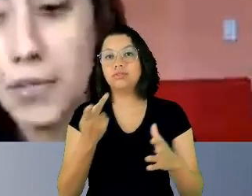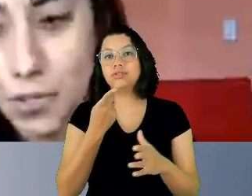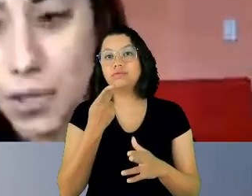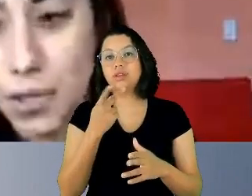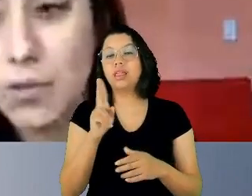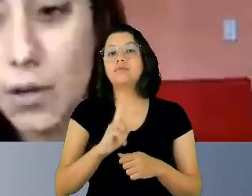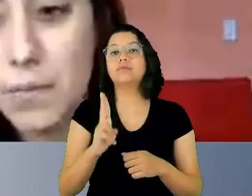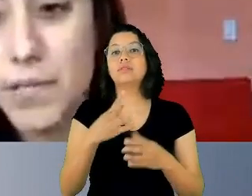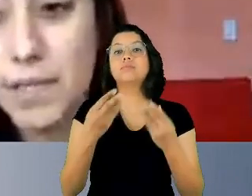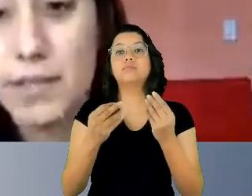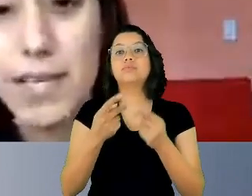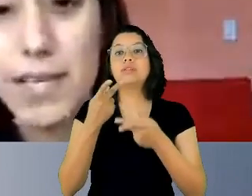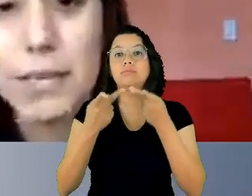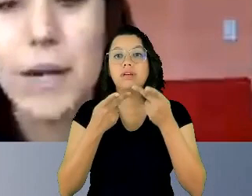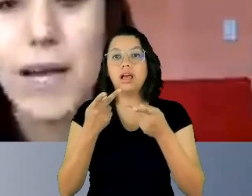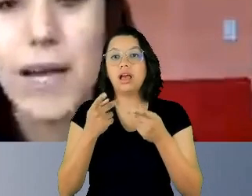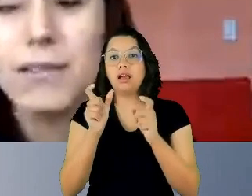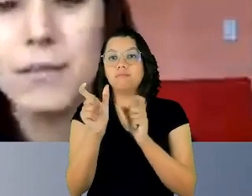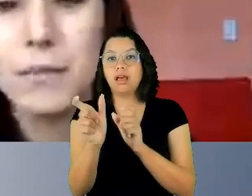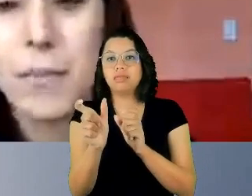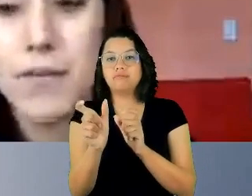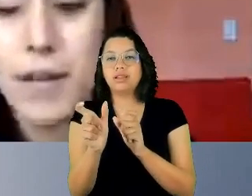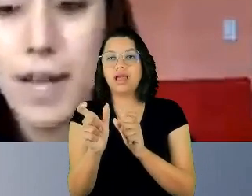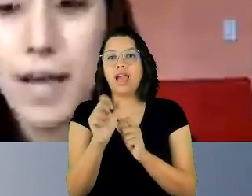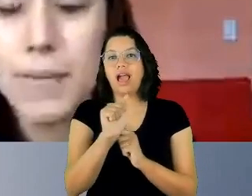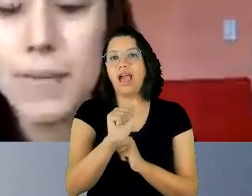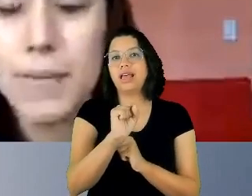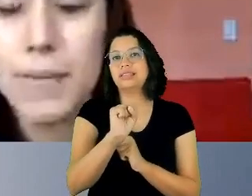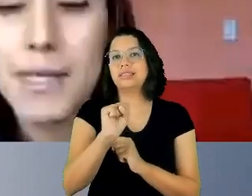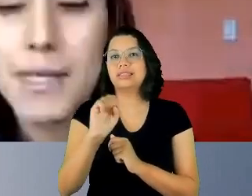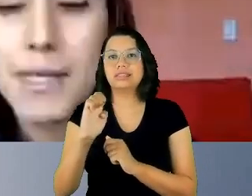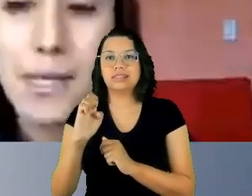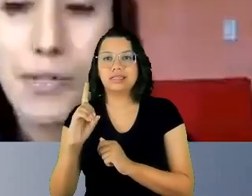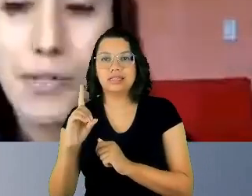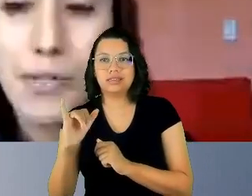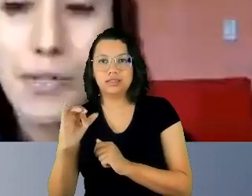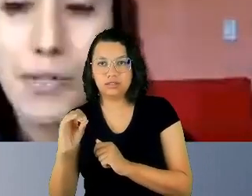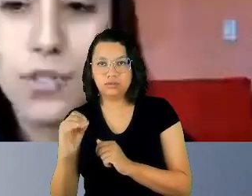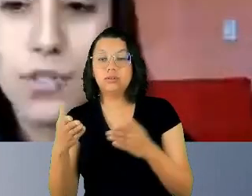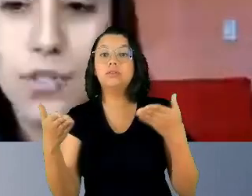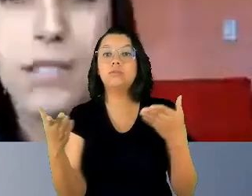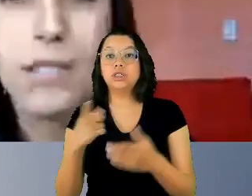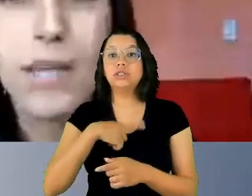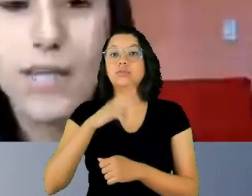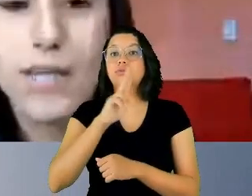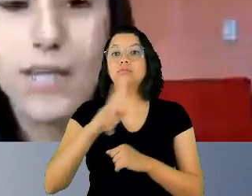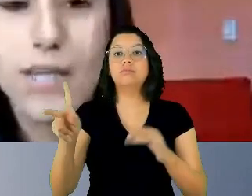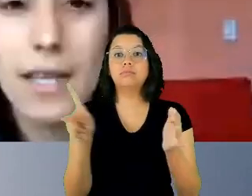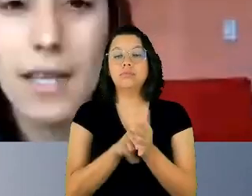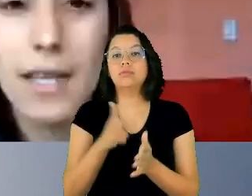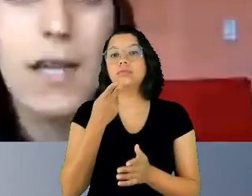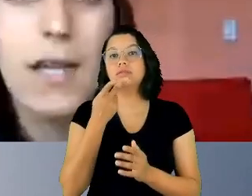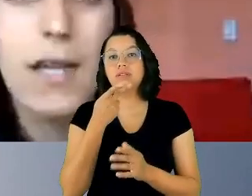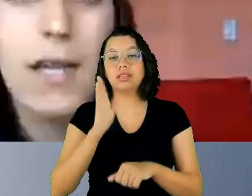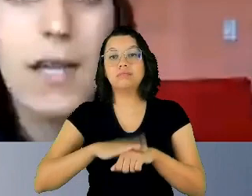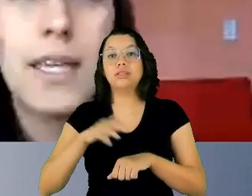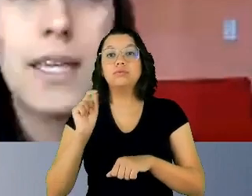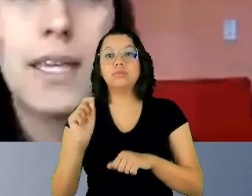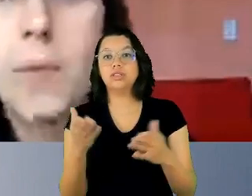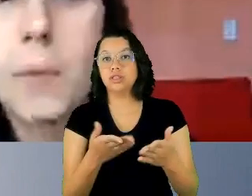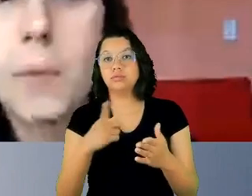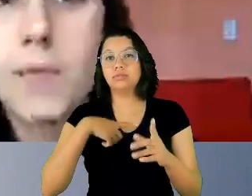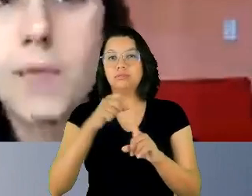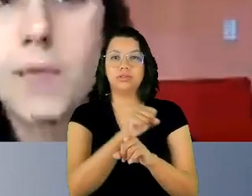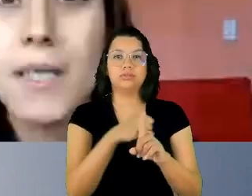e, hoje, a gente tem um nome para falar, mas, mais do que isso, a gente tem a sociedade entendendo que esse